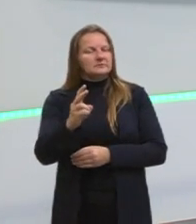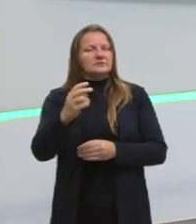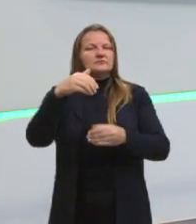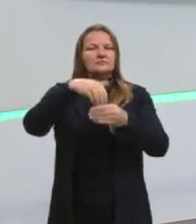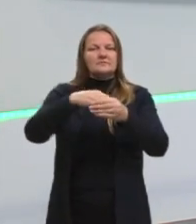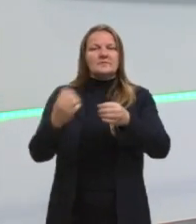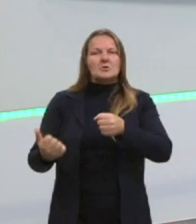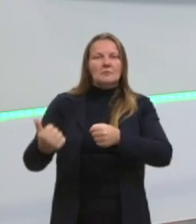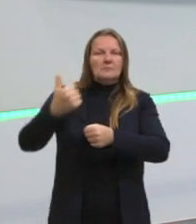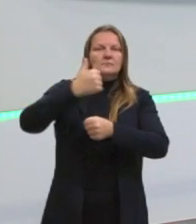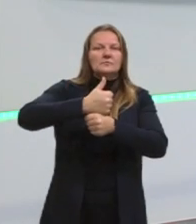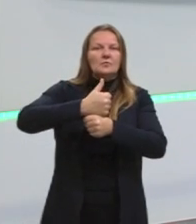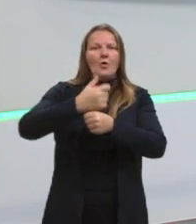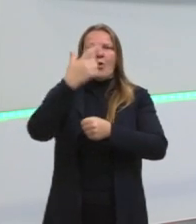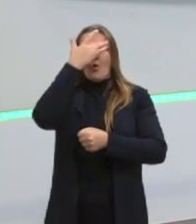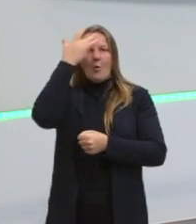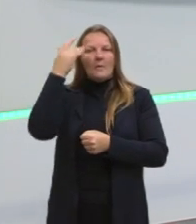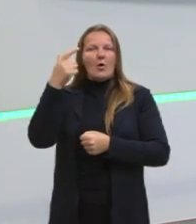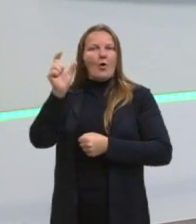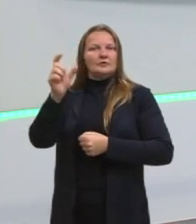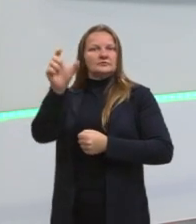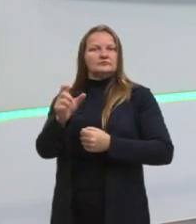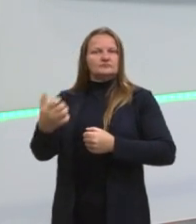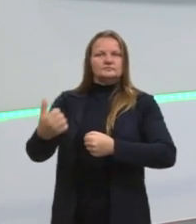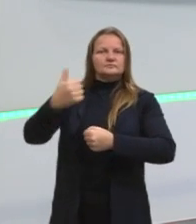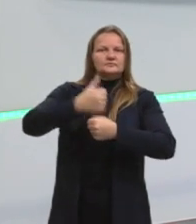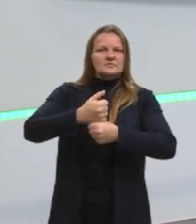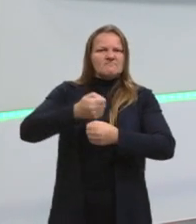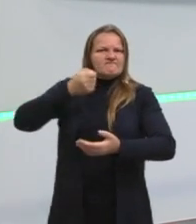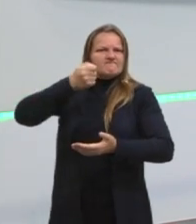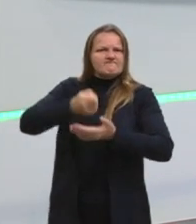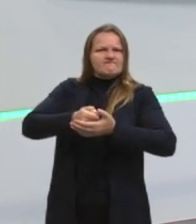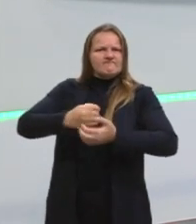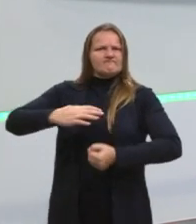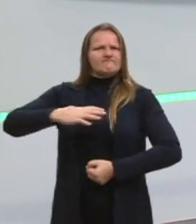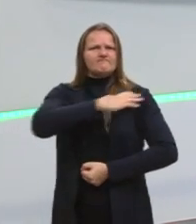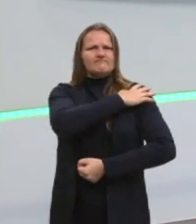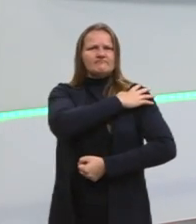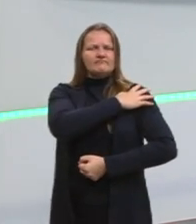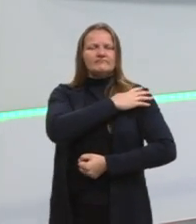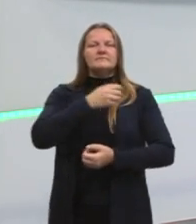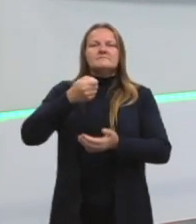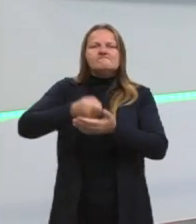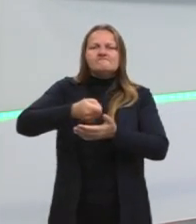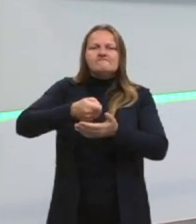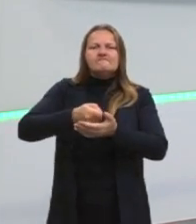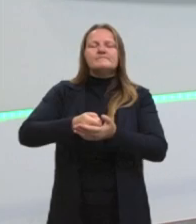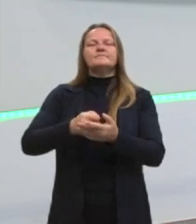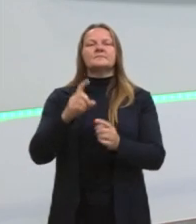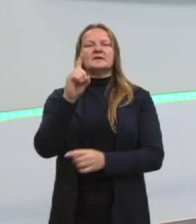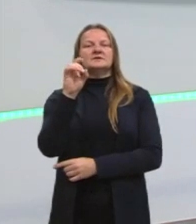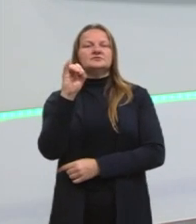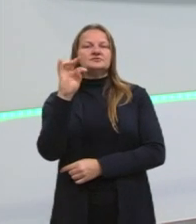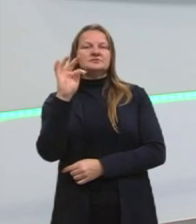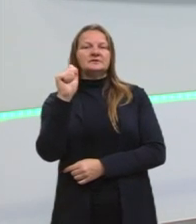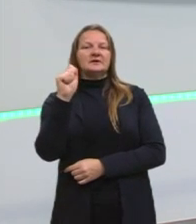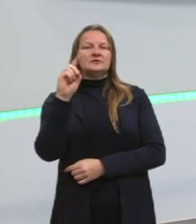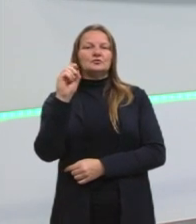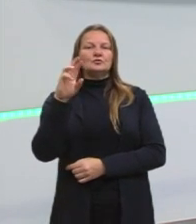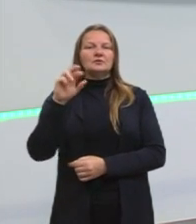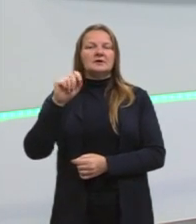colocar uma outra pessoa ali, para colocar um ditador. E o que é uma ditadura? Uma ditadura é um governo